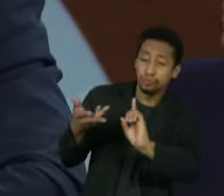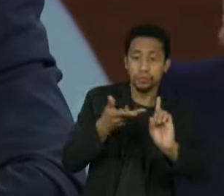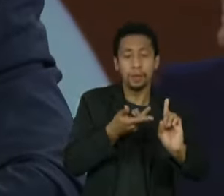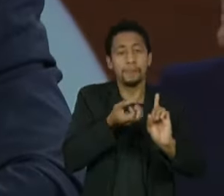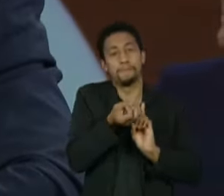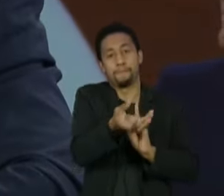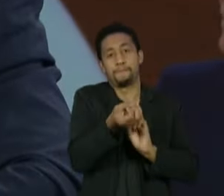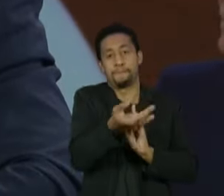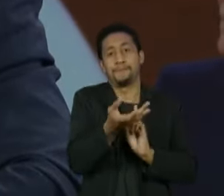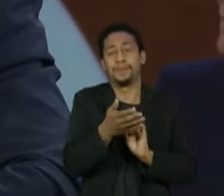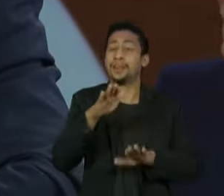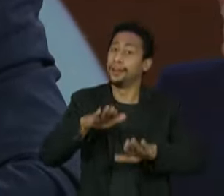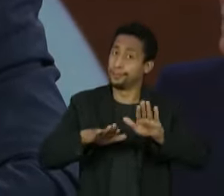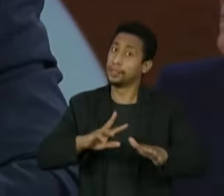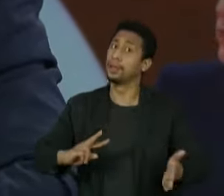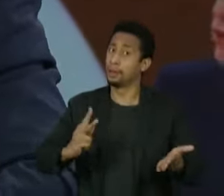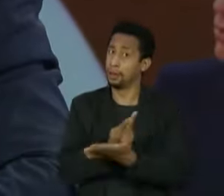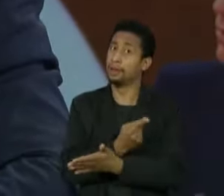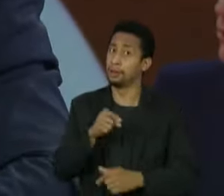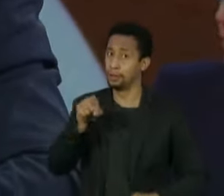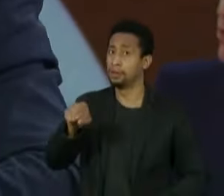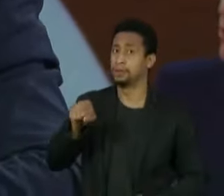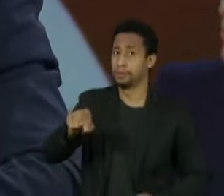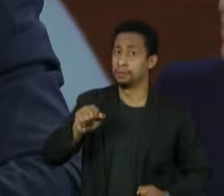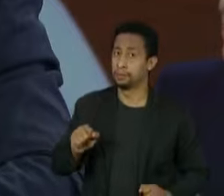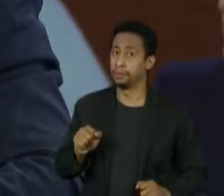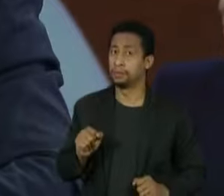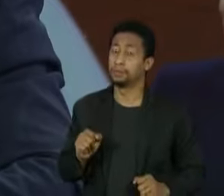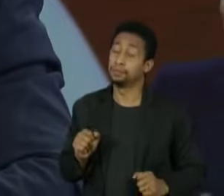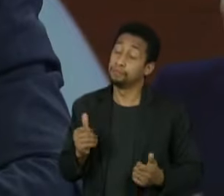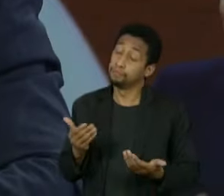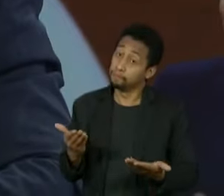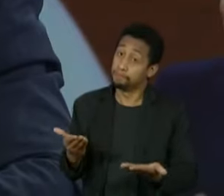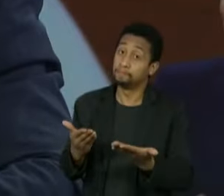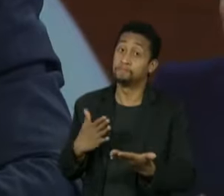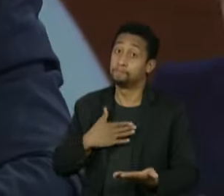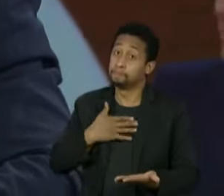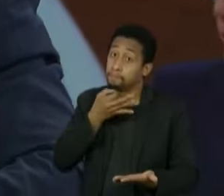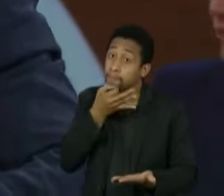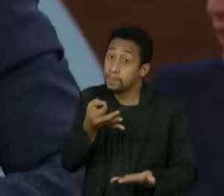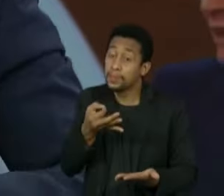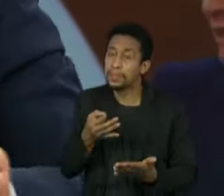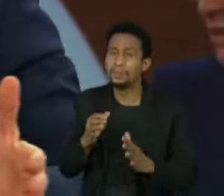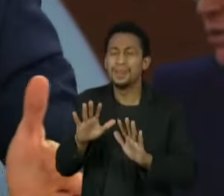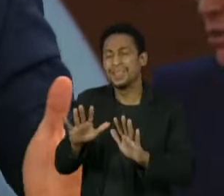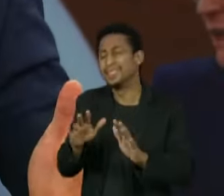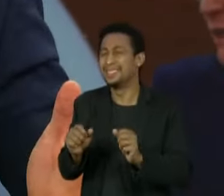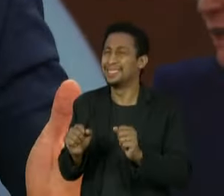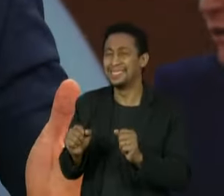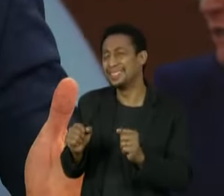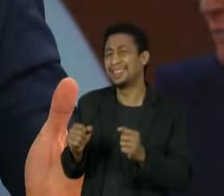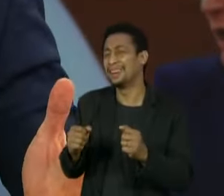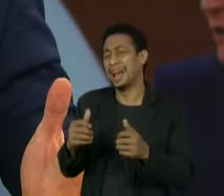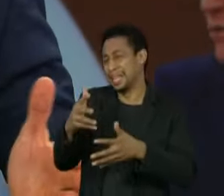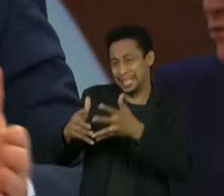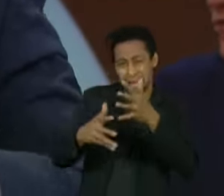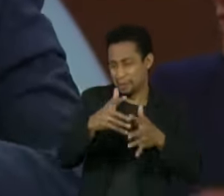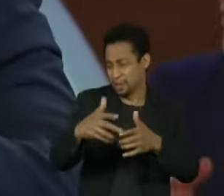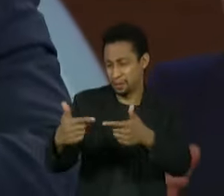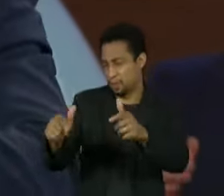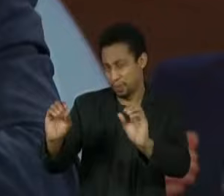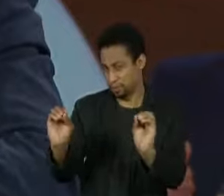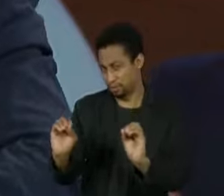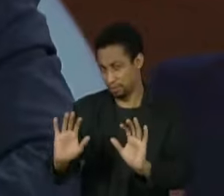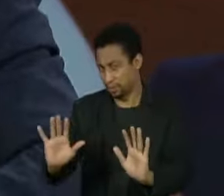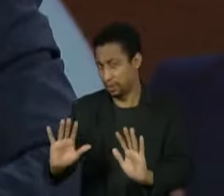vezes não acontecia. E isso eu acho que... Mas não vai contaminar o trabalho. Eu só